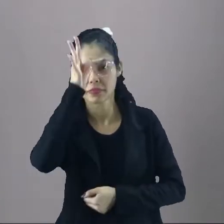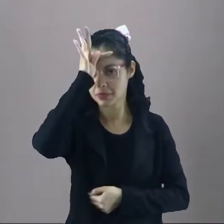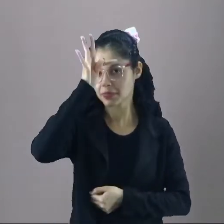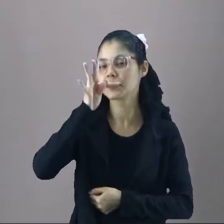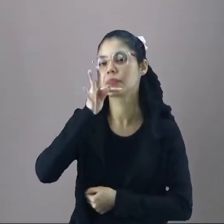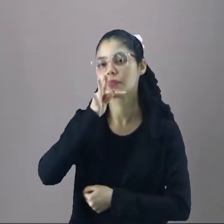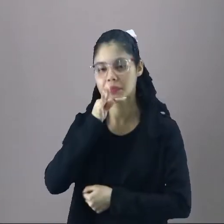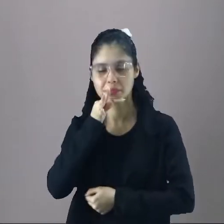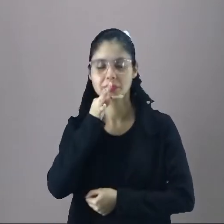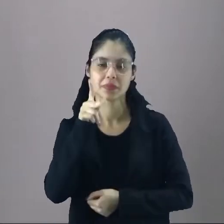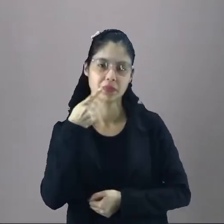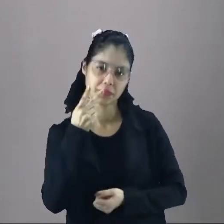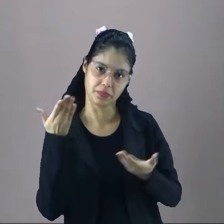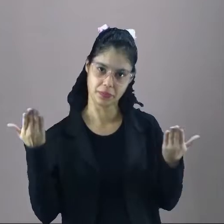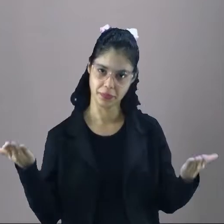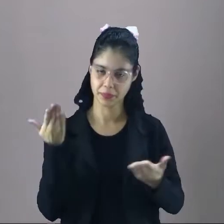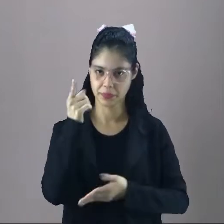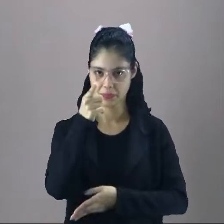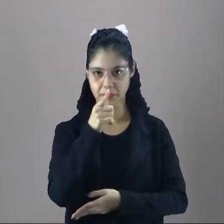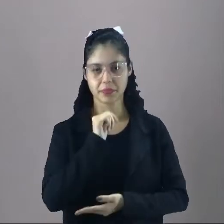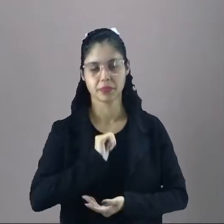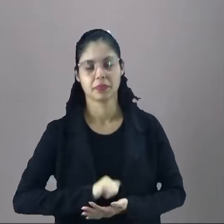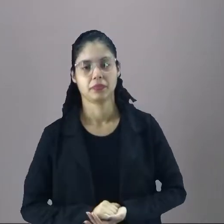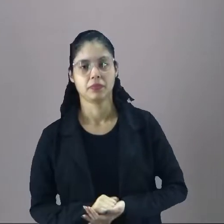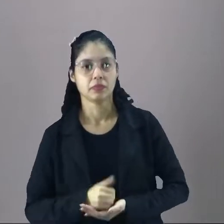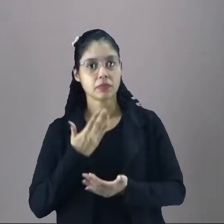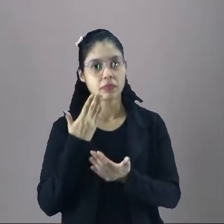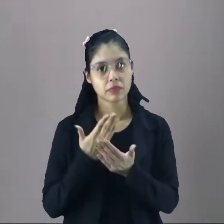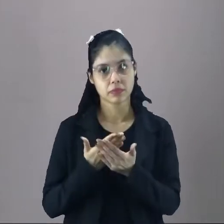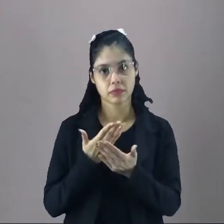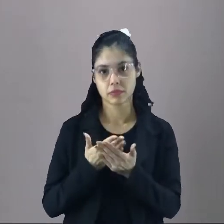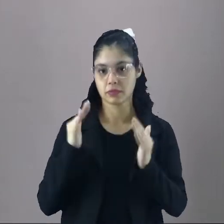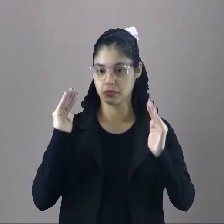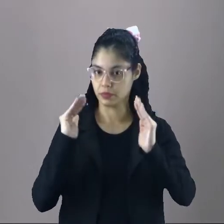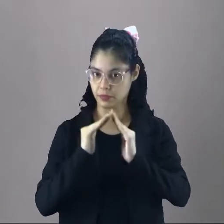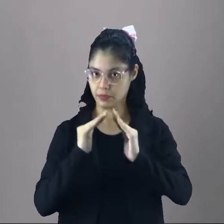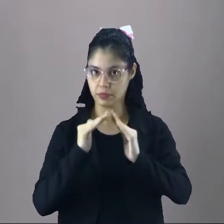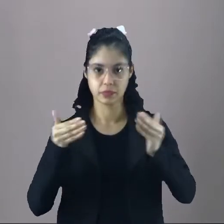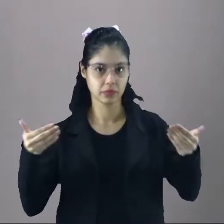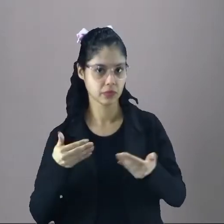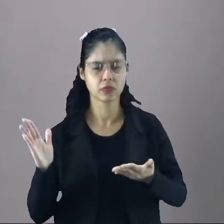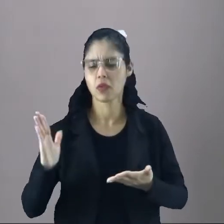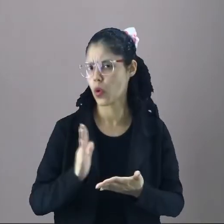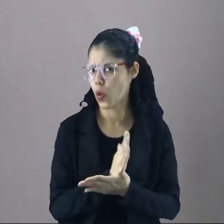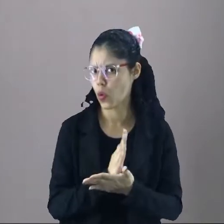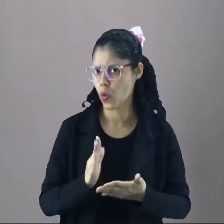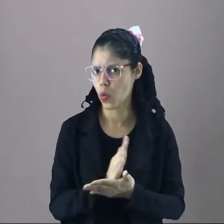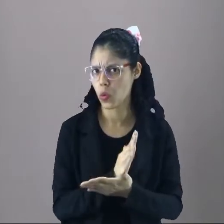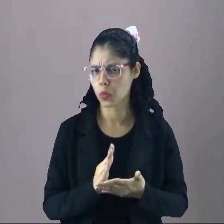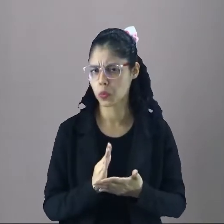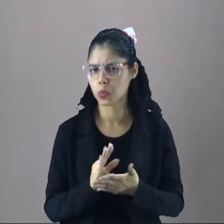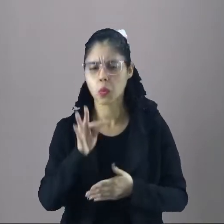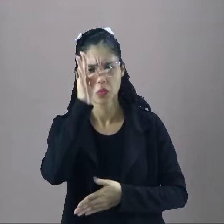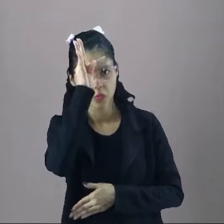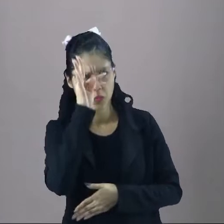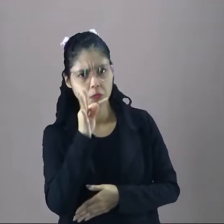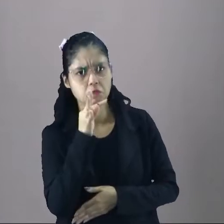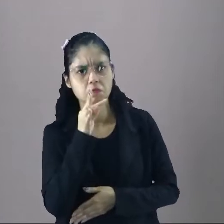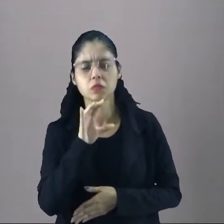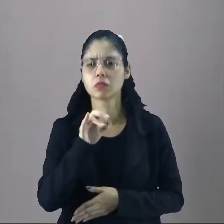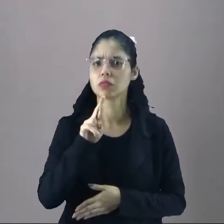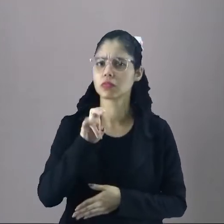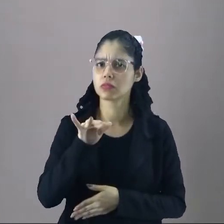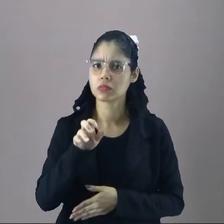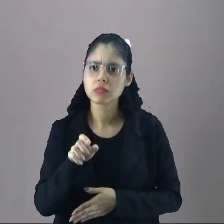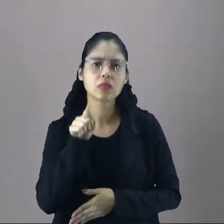tradições são isso que eu falei para vocês. Na nossa casa, será que nós temos algum costume, alguma tradição?